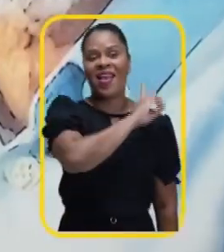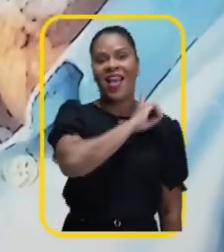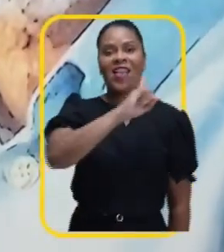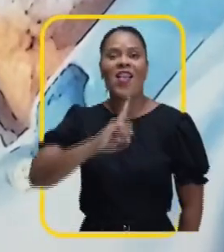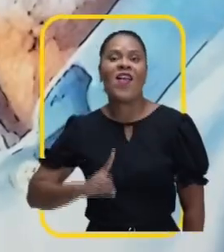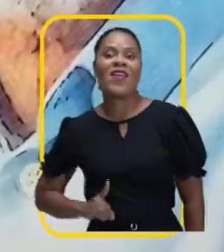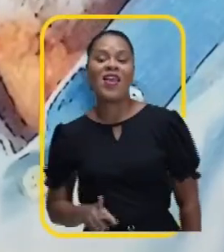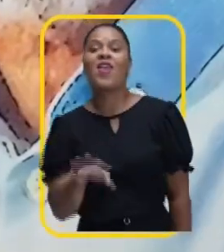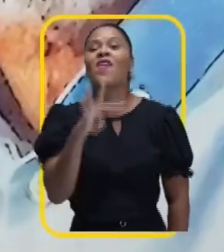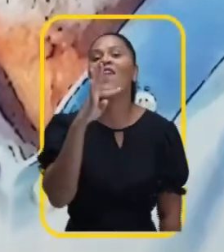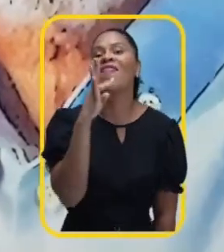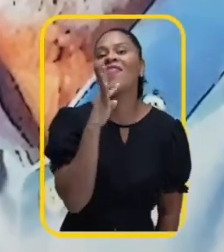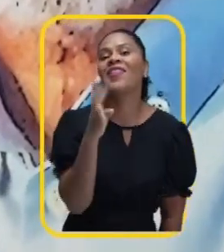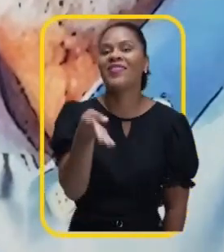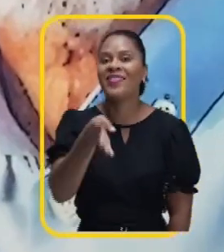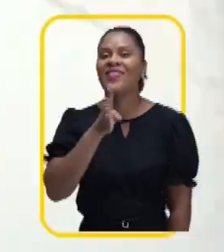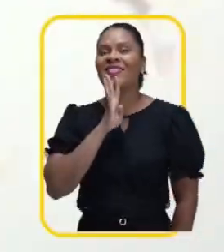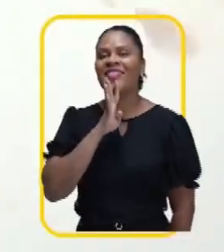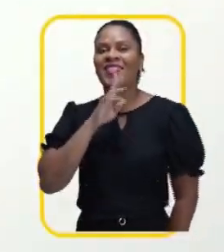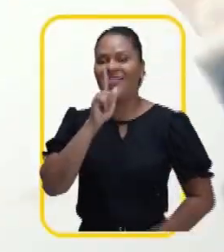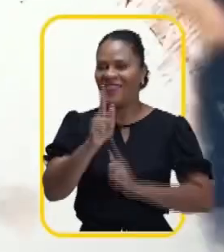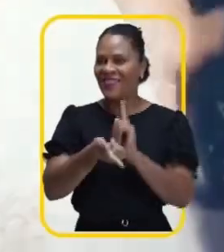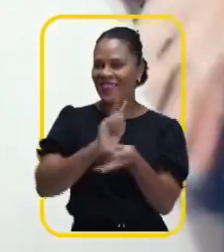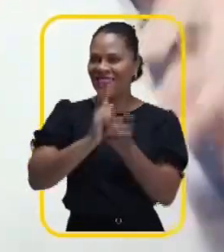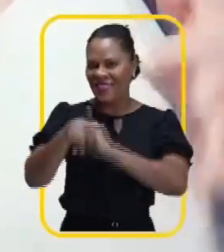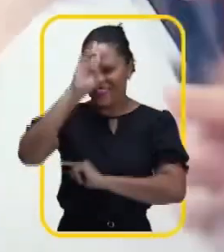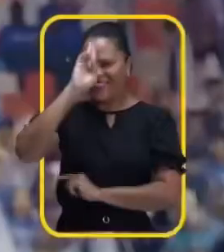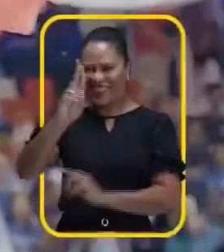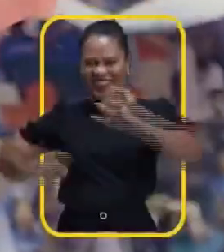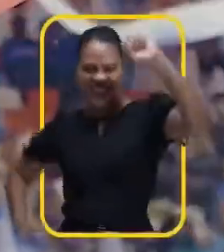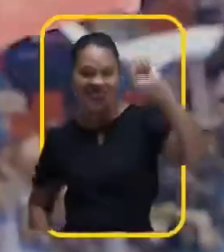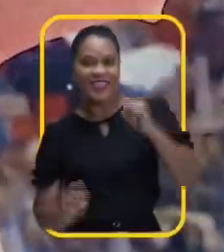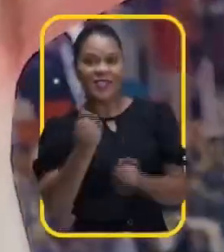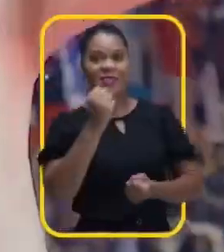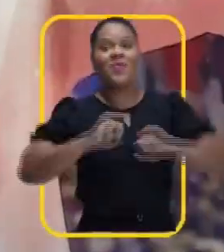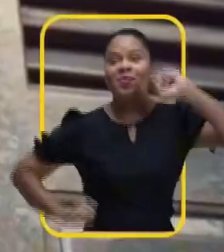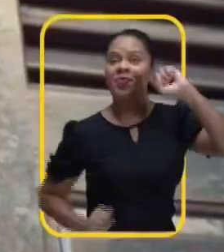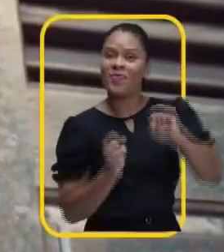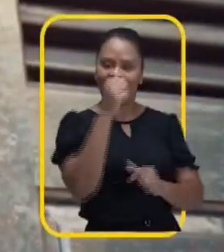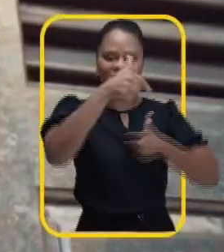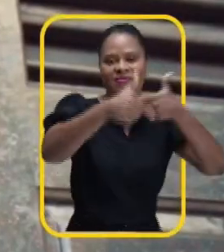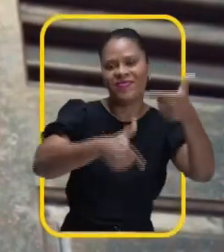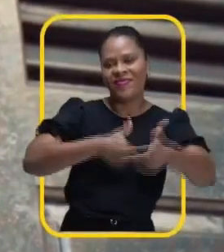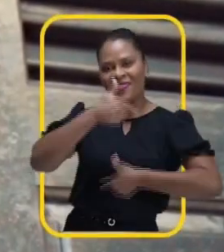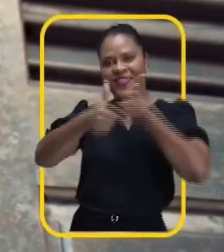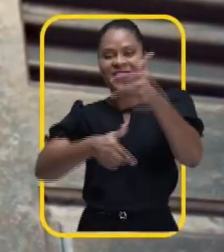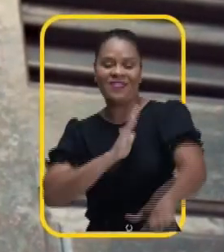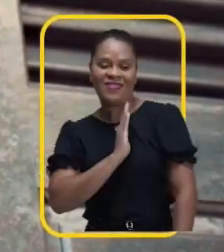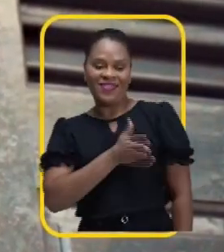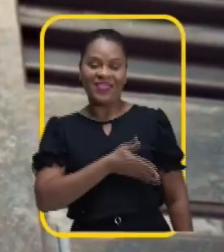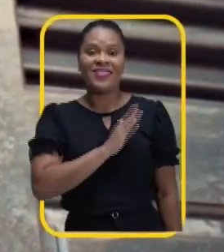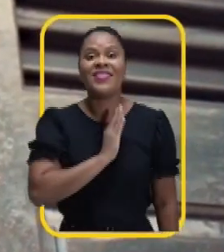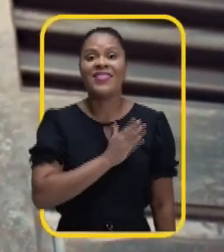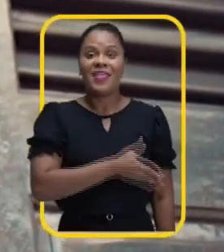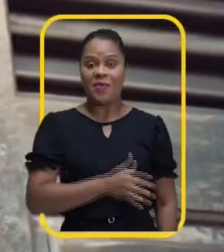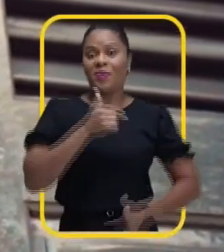o deputado que conhece de gestão. Duarte é! Duarte coração,